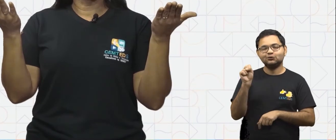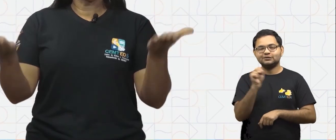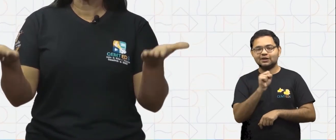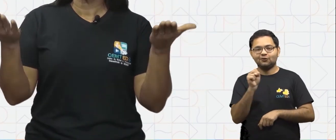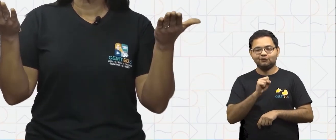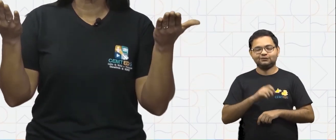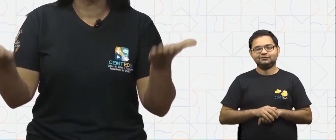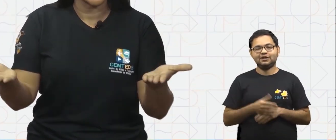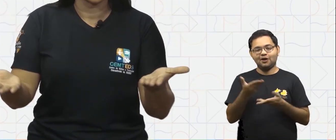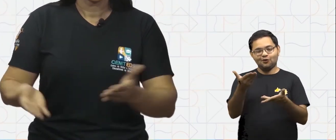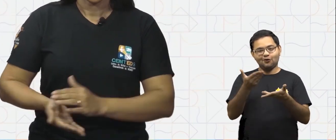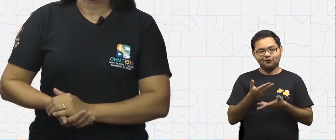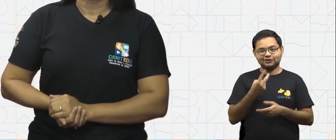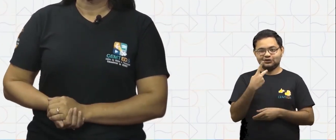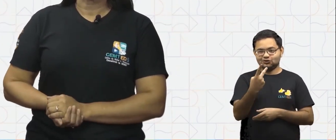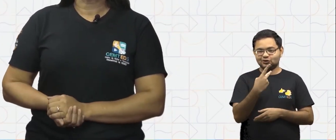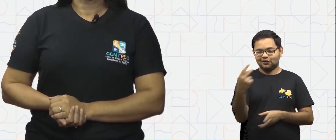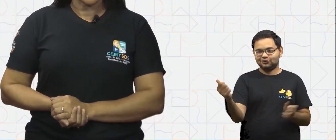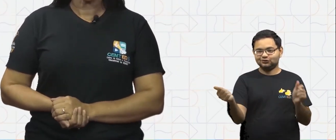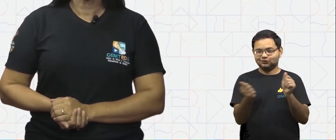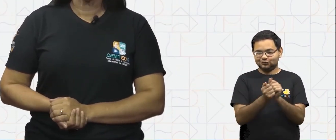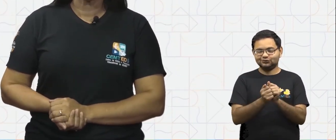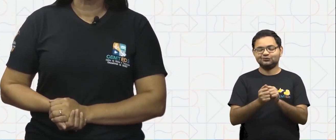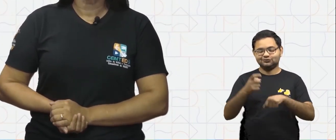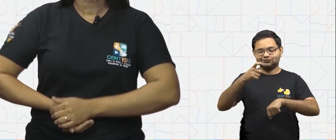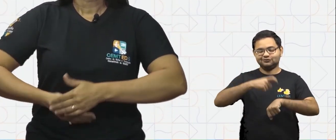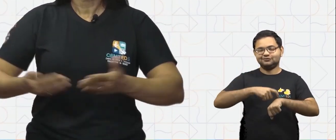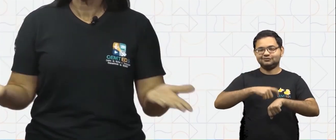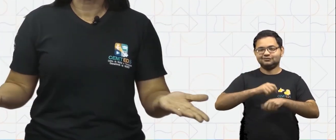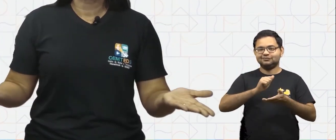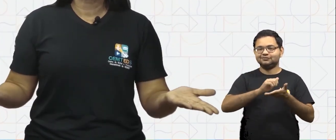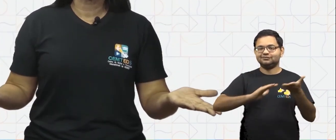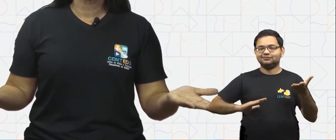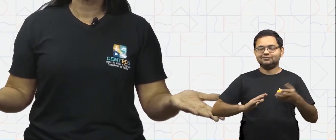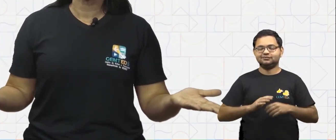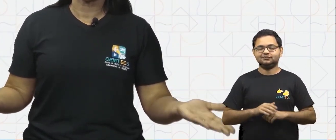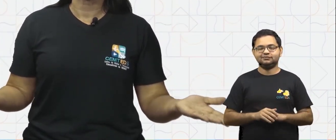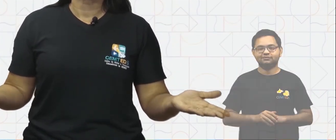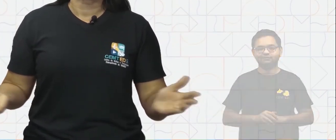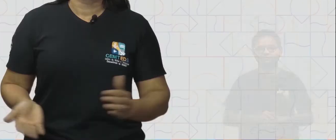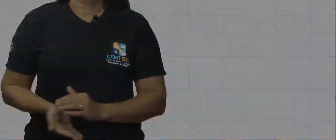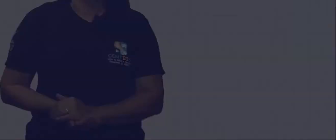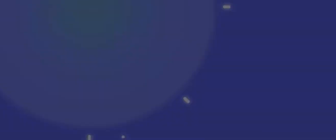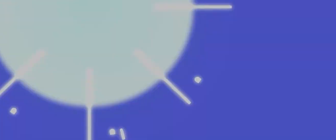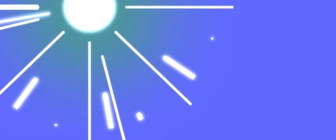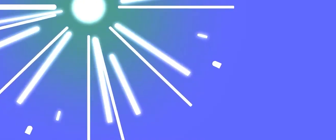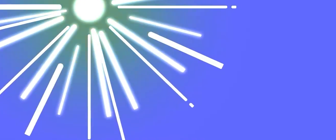eu convido você a participar comigo da hora da atividade.